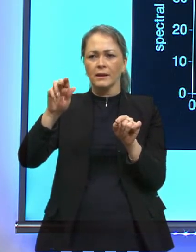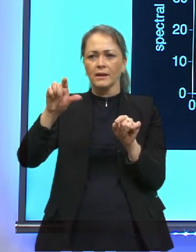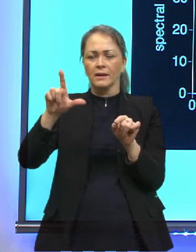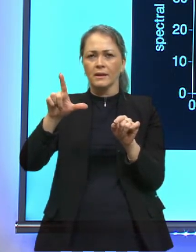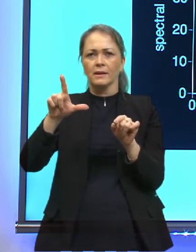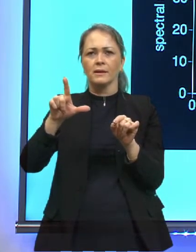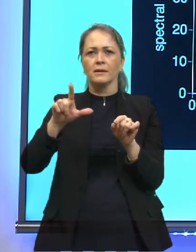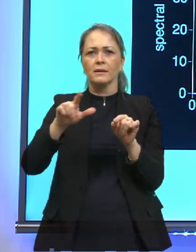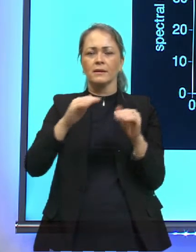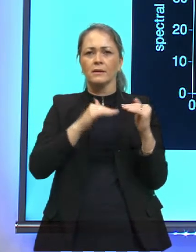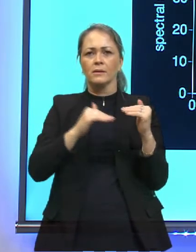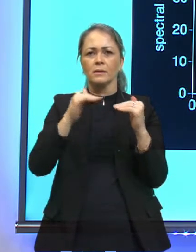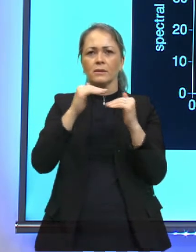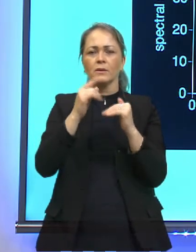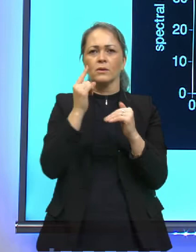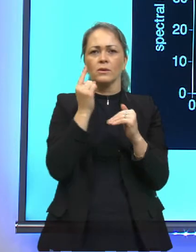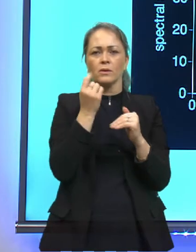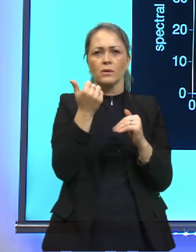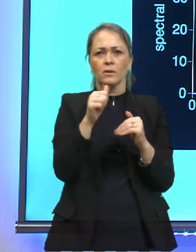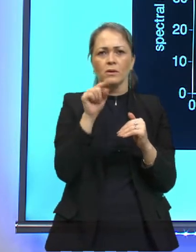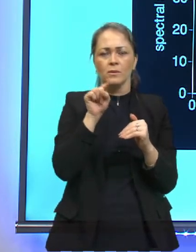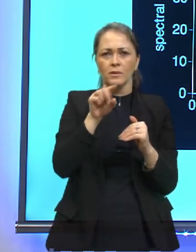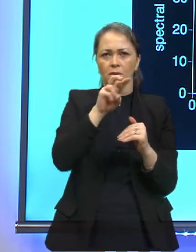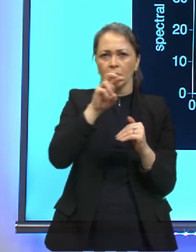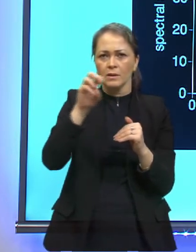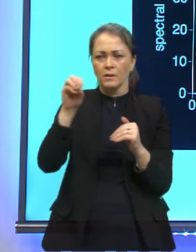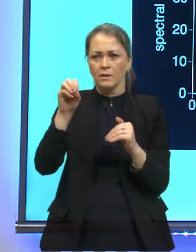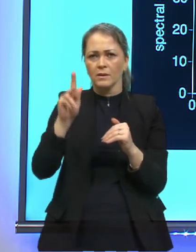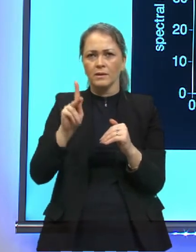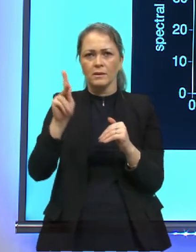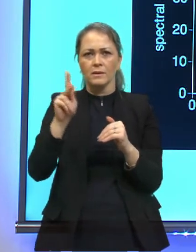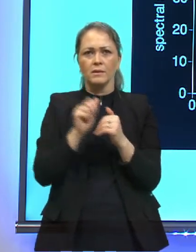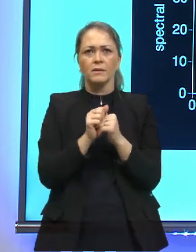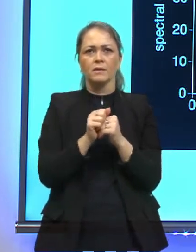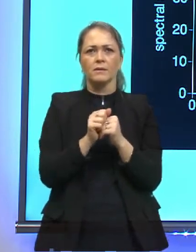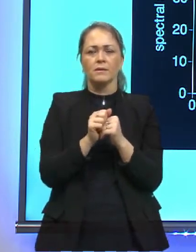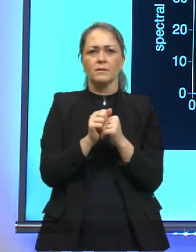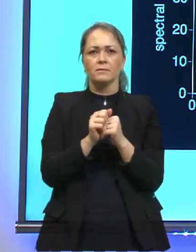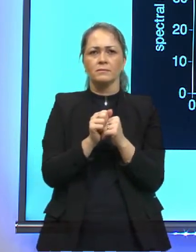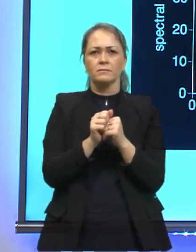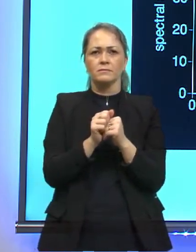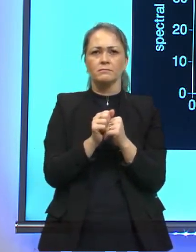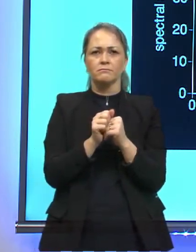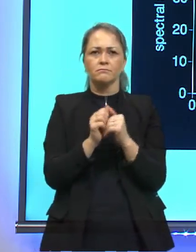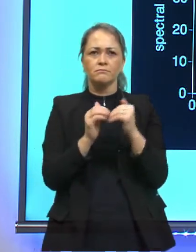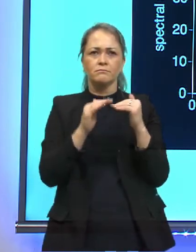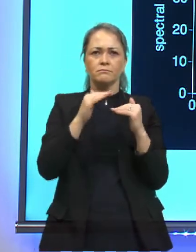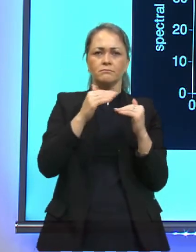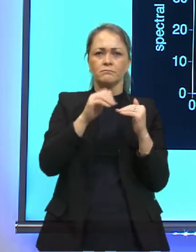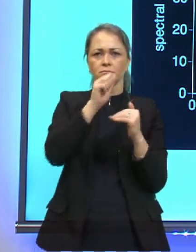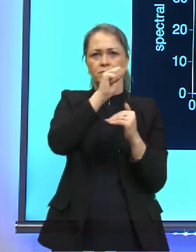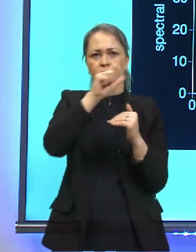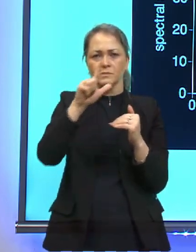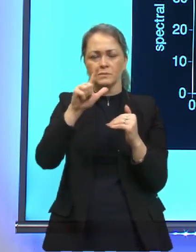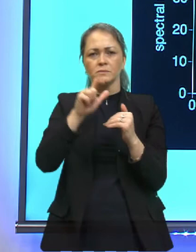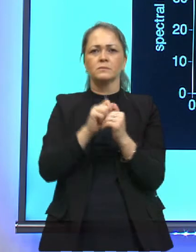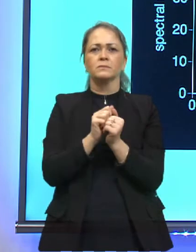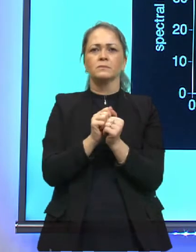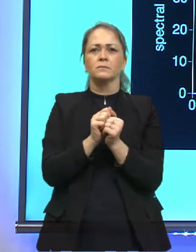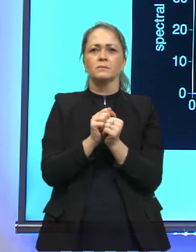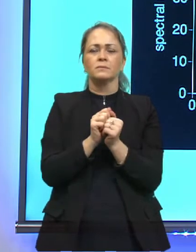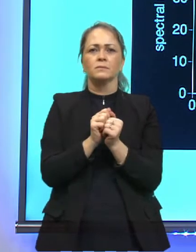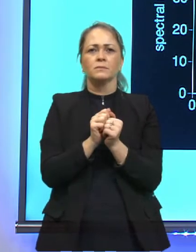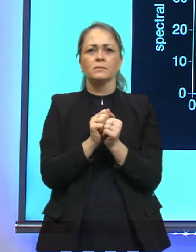11.500 Kelvin, então ela está aqui, mais ou menos, no azul, certo?